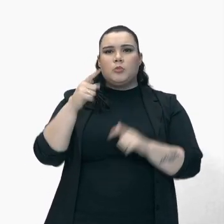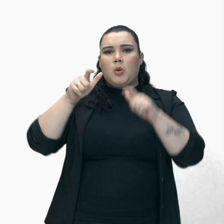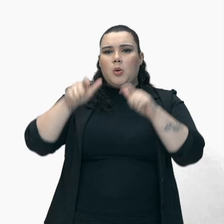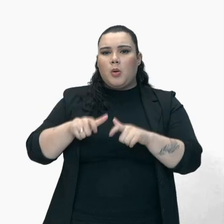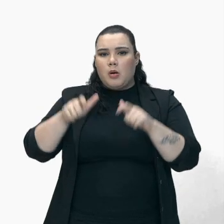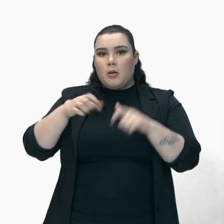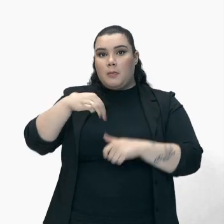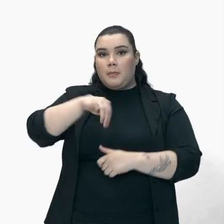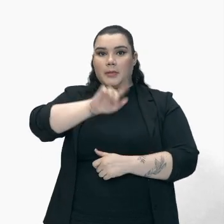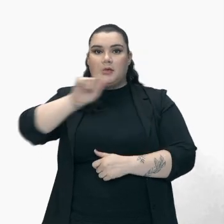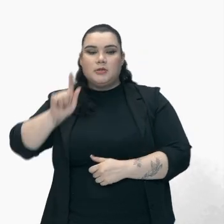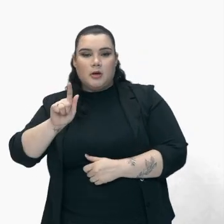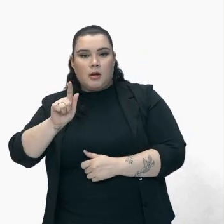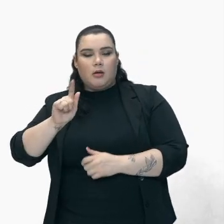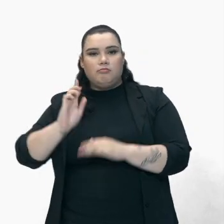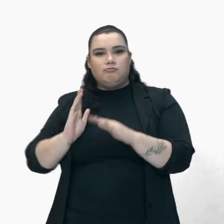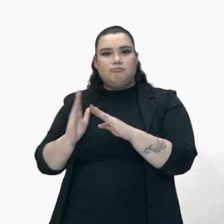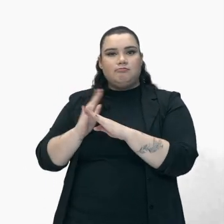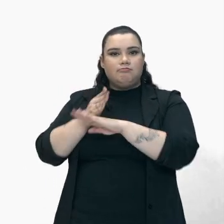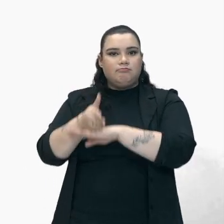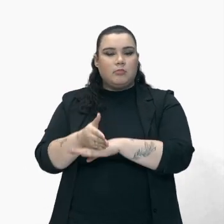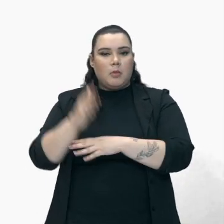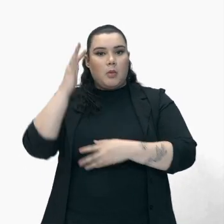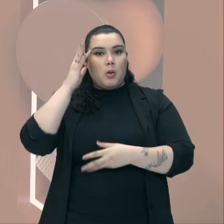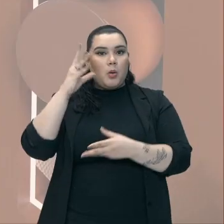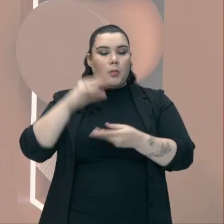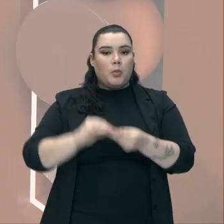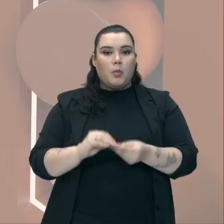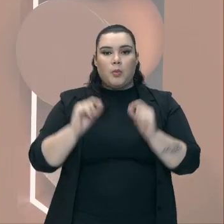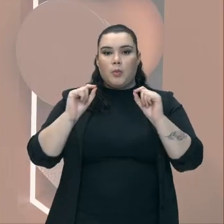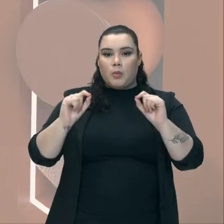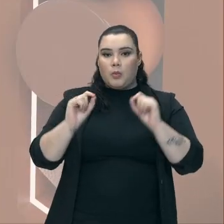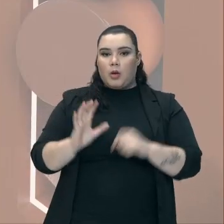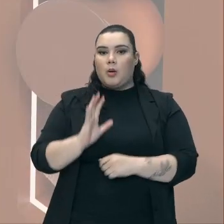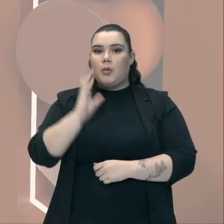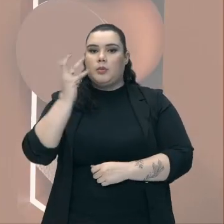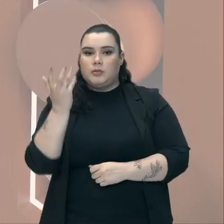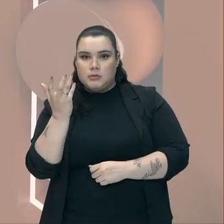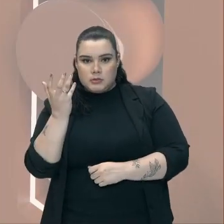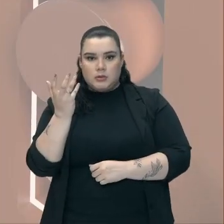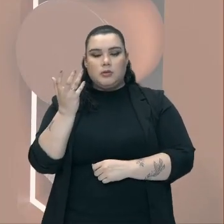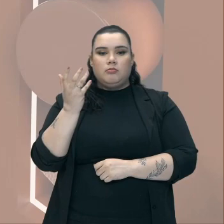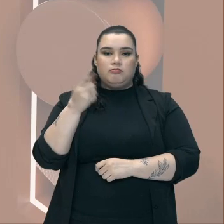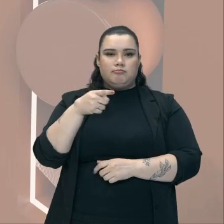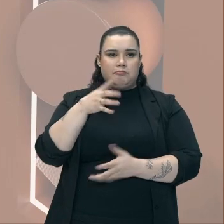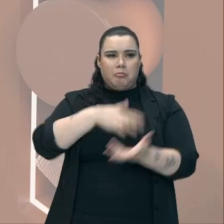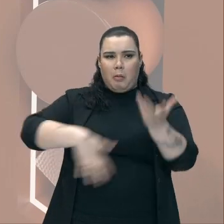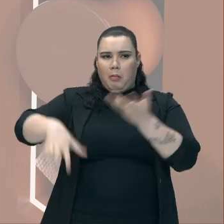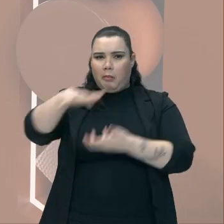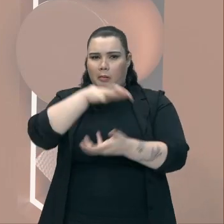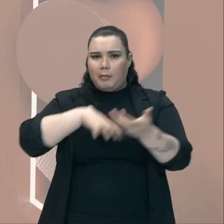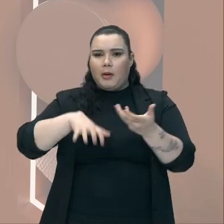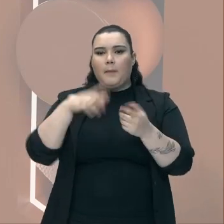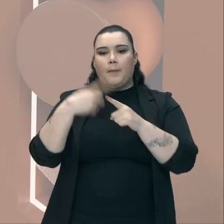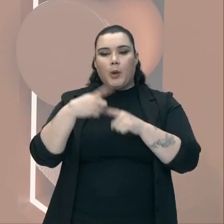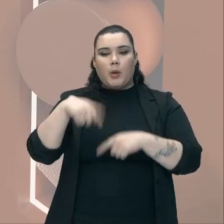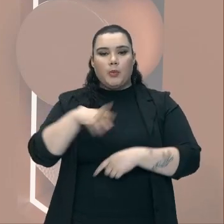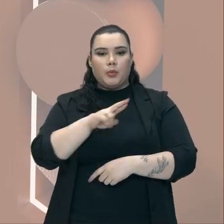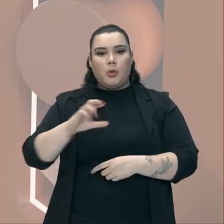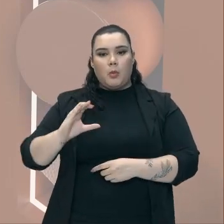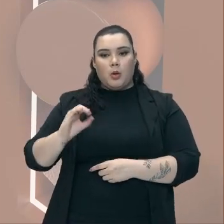Minas Gerais Vamos entender O que ocasionou O surgimento Dessa revolta Que ficou conhecida Como conjuração